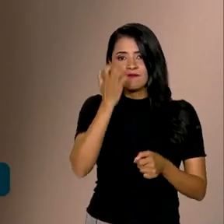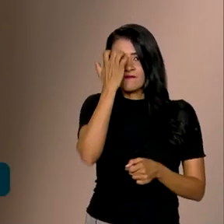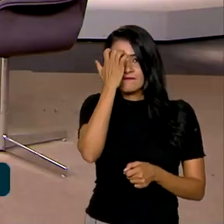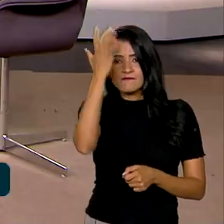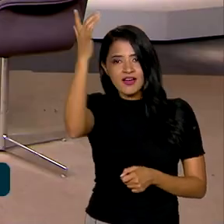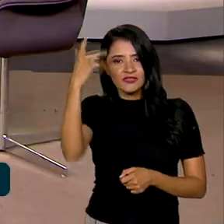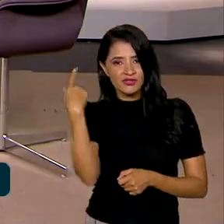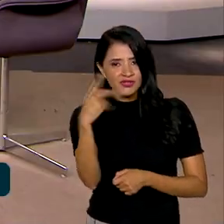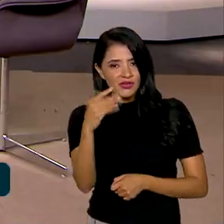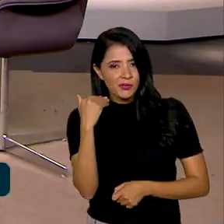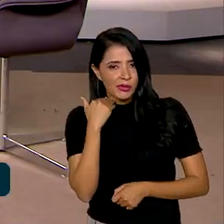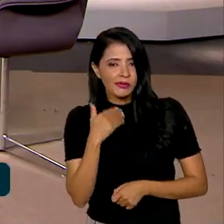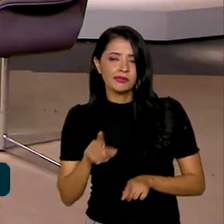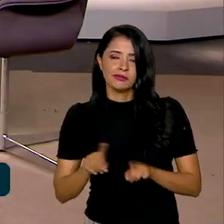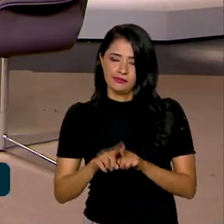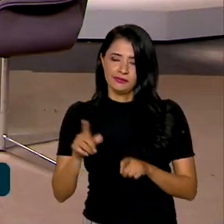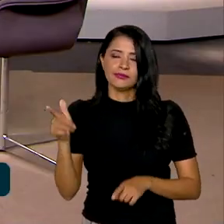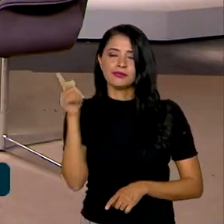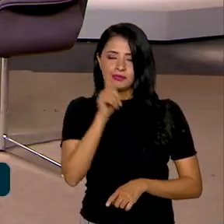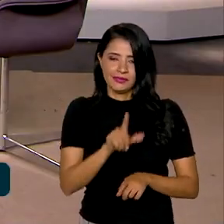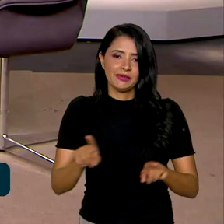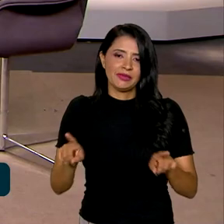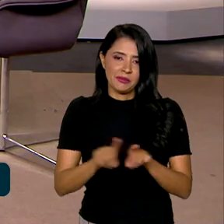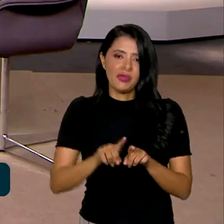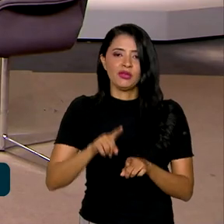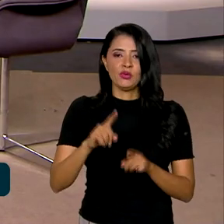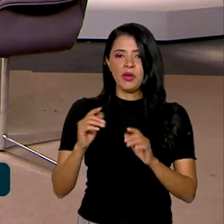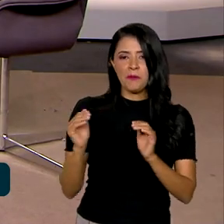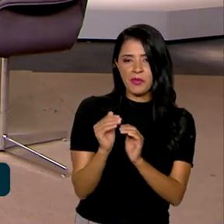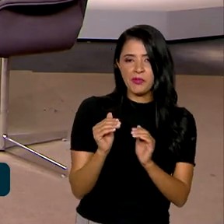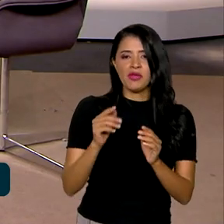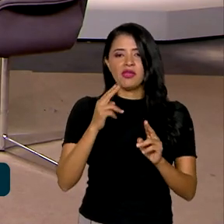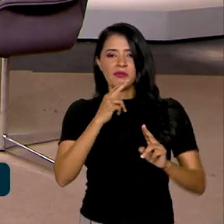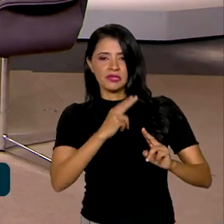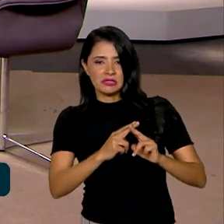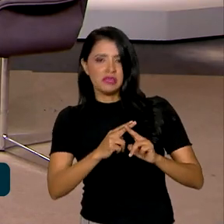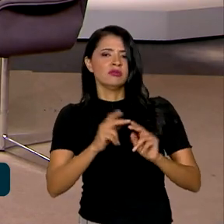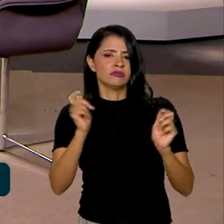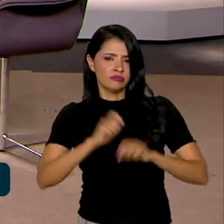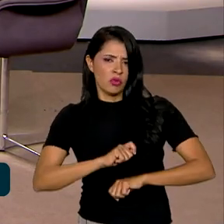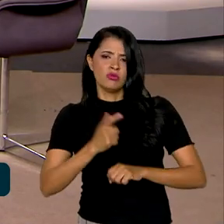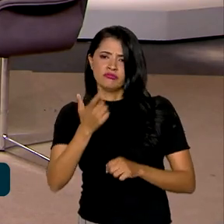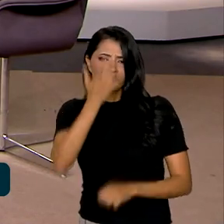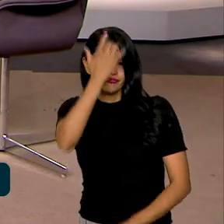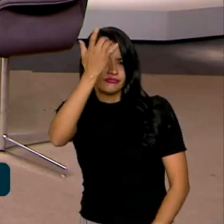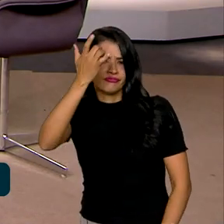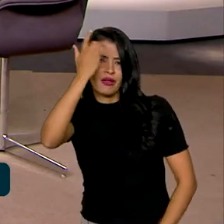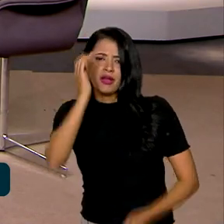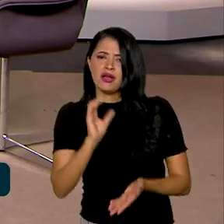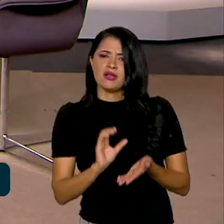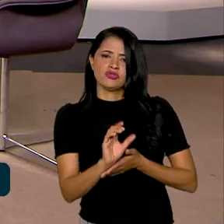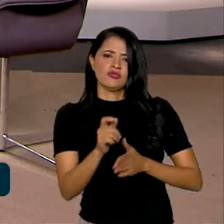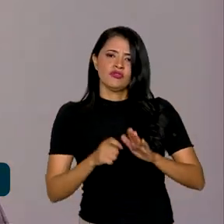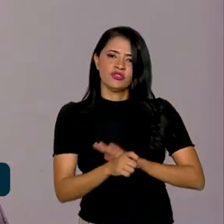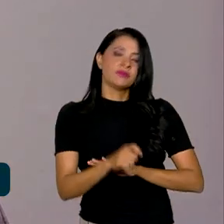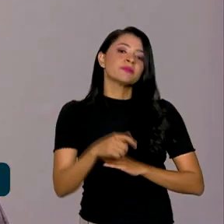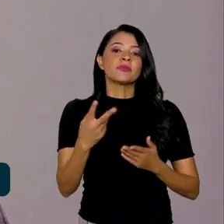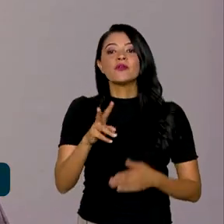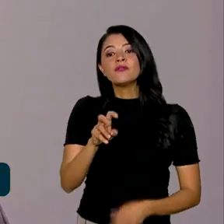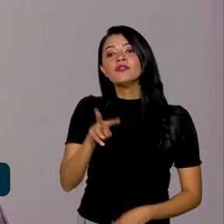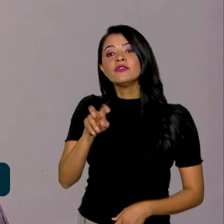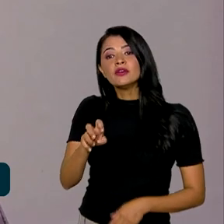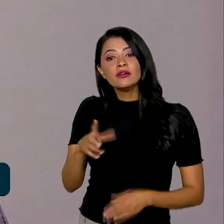você quiser fazer no seu banco também, você consegue fazer, no Banco do Brasil, na Caixa Econômica, enfim, é uma forma muito fácil de investir. Viviane, os pais